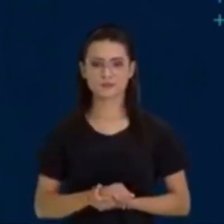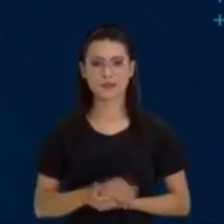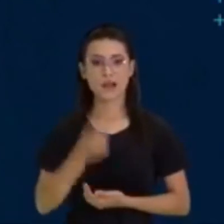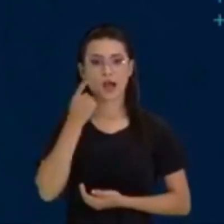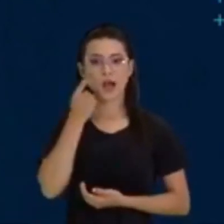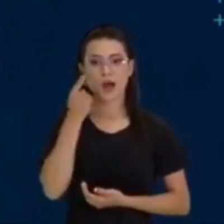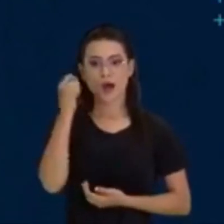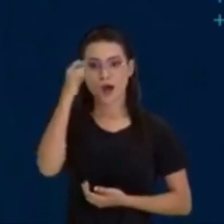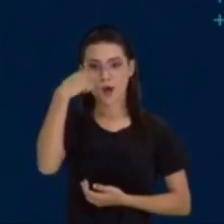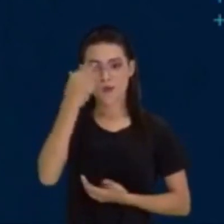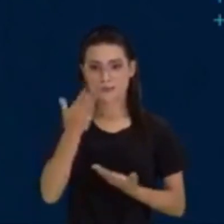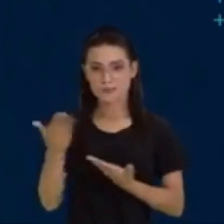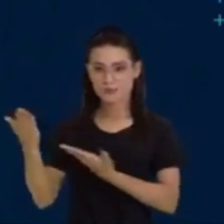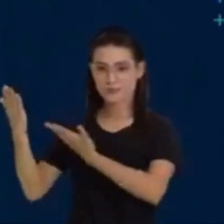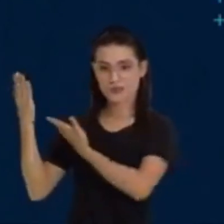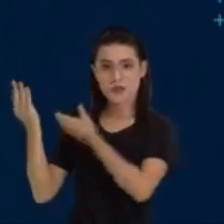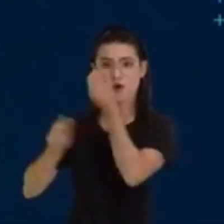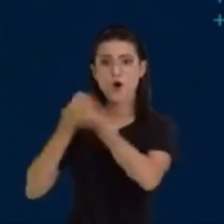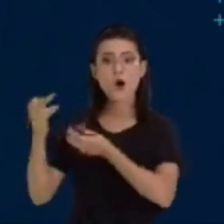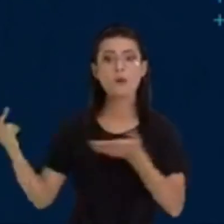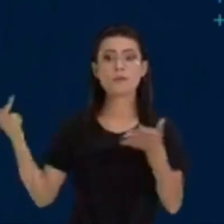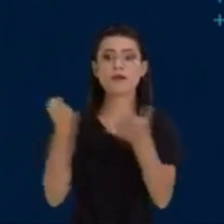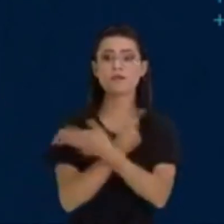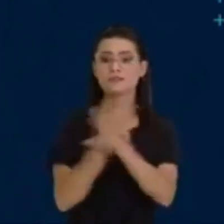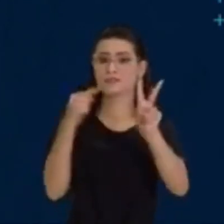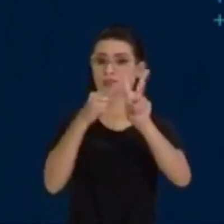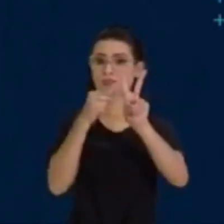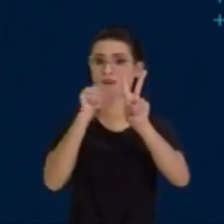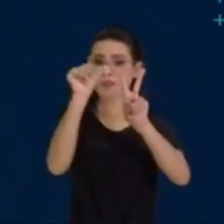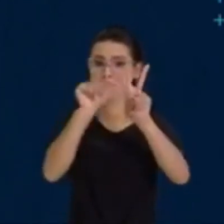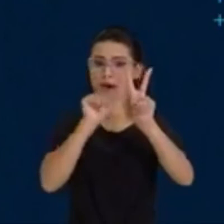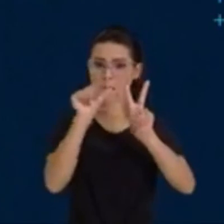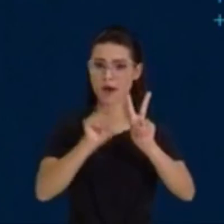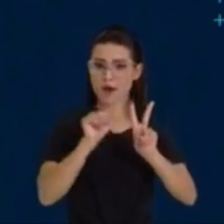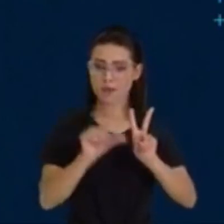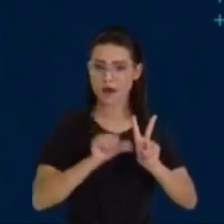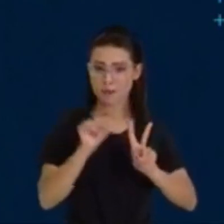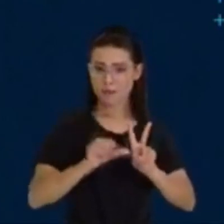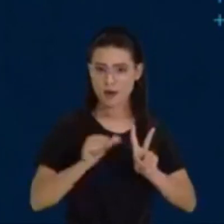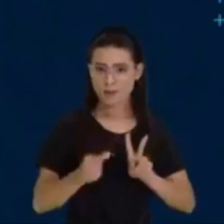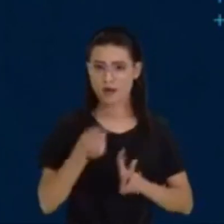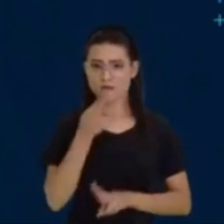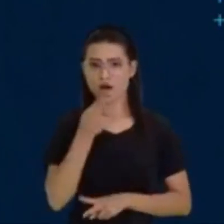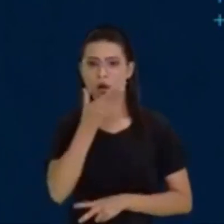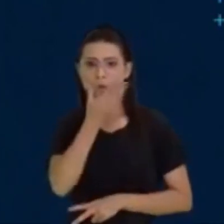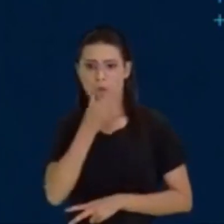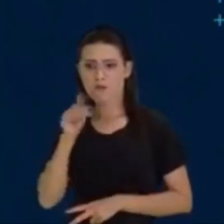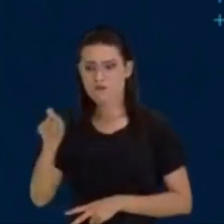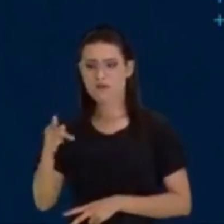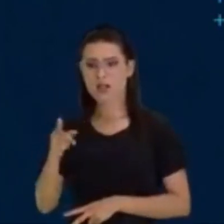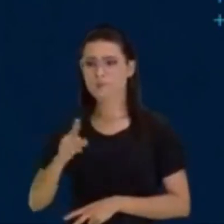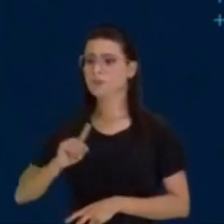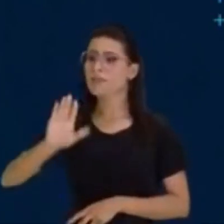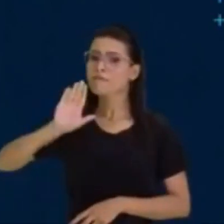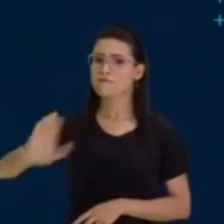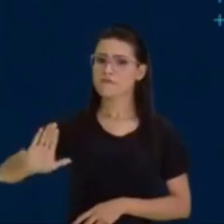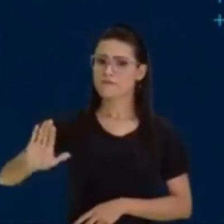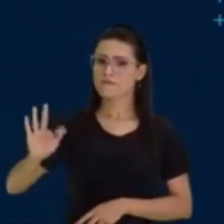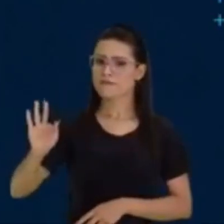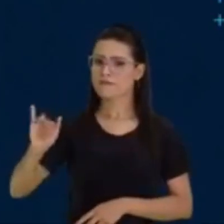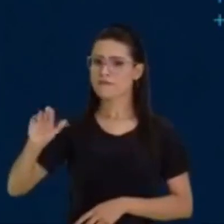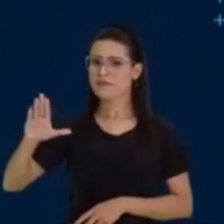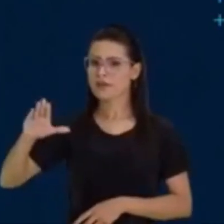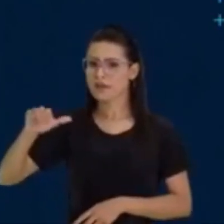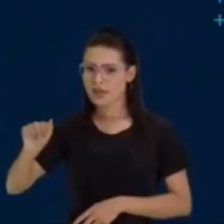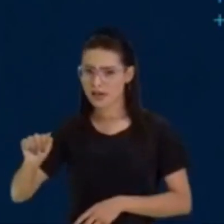Observem a conjugação verbal. Quando açaí fala não fica patetando, na verdade,